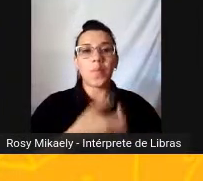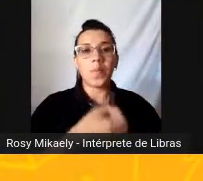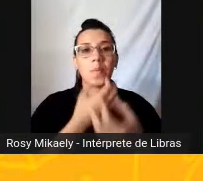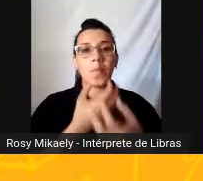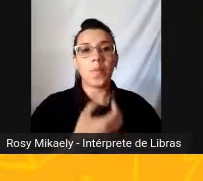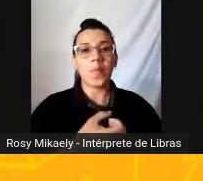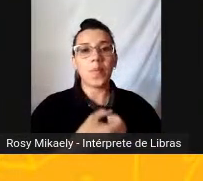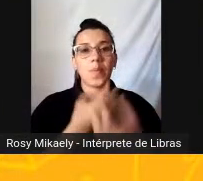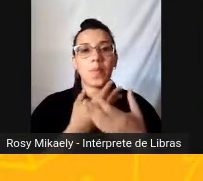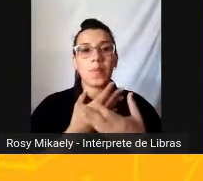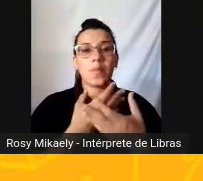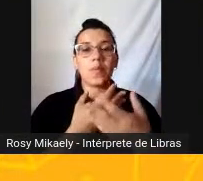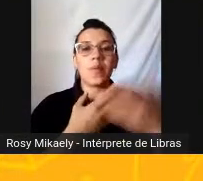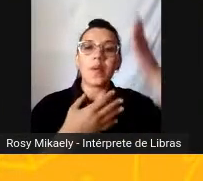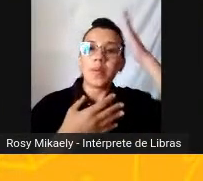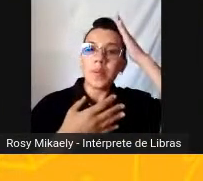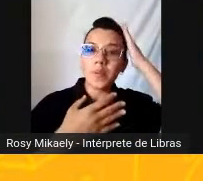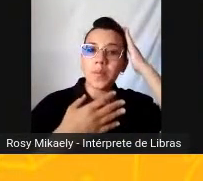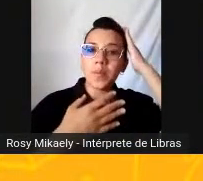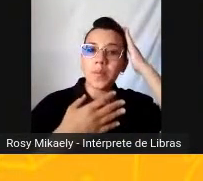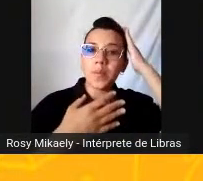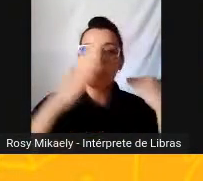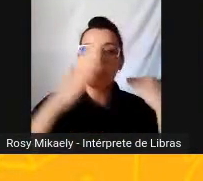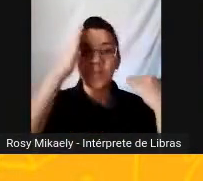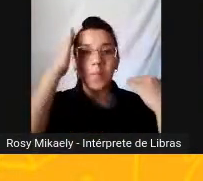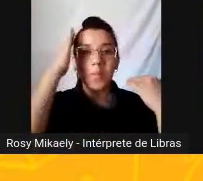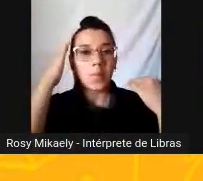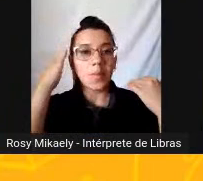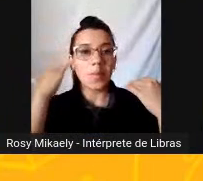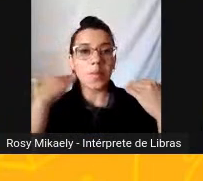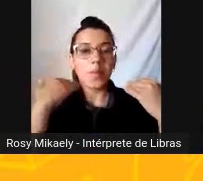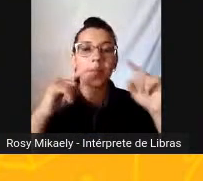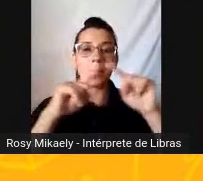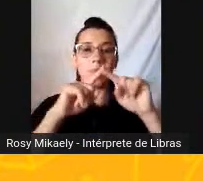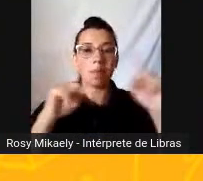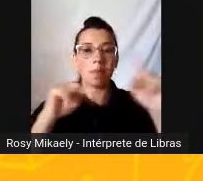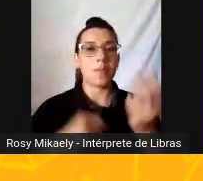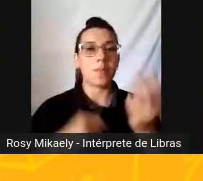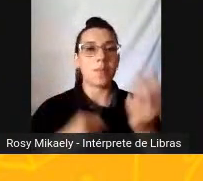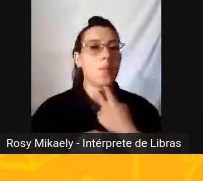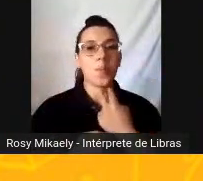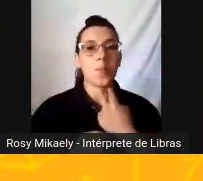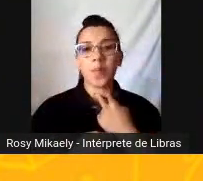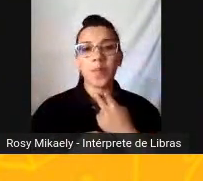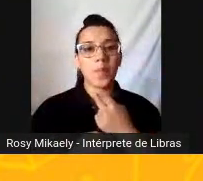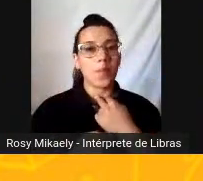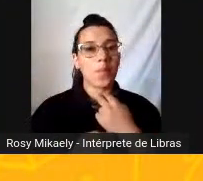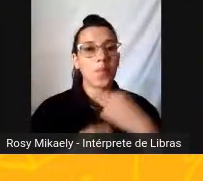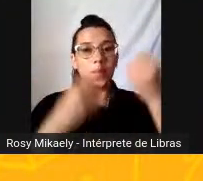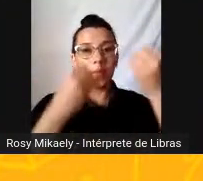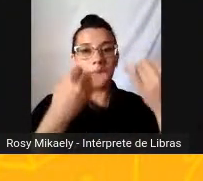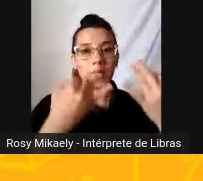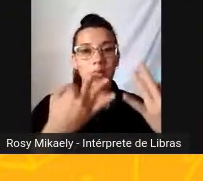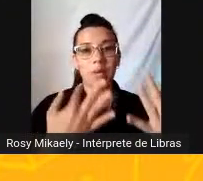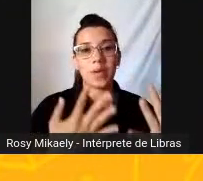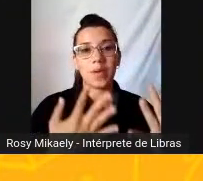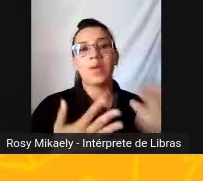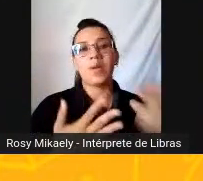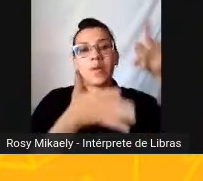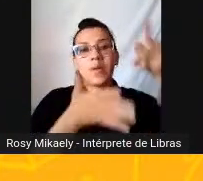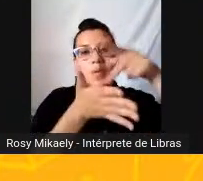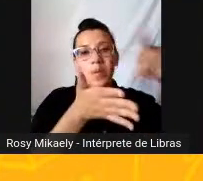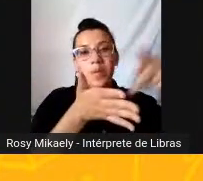cabelos com a mão Mas não posso escrever este poema Sobre essa rapariga Porque no Brasil